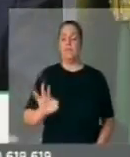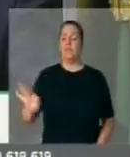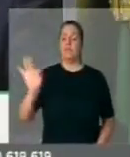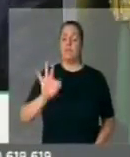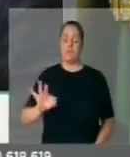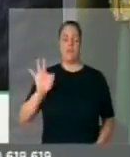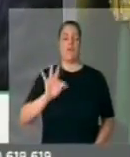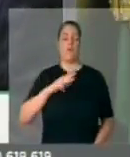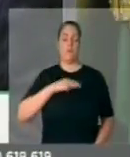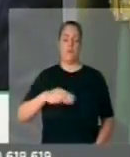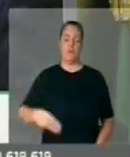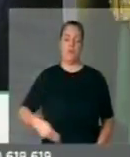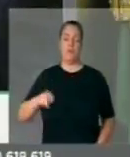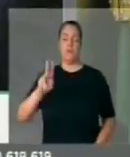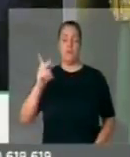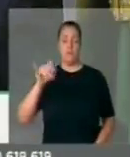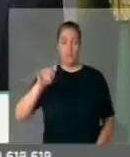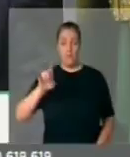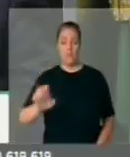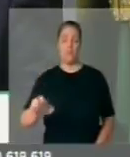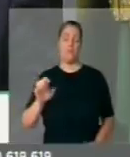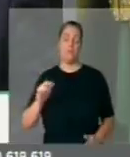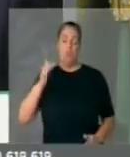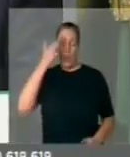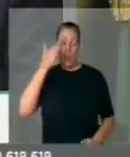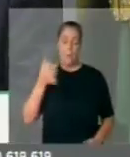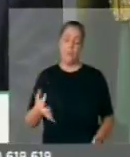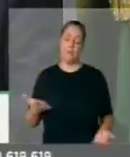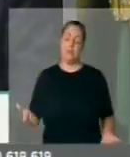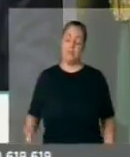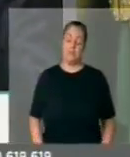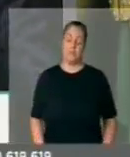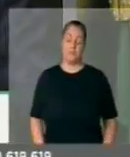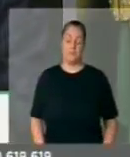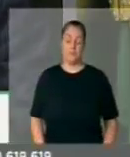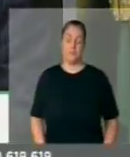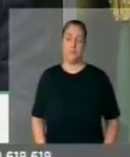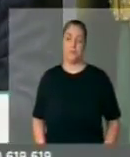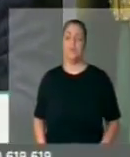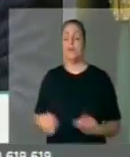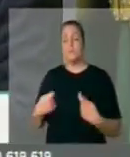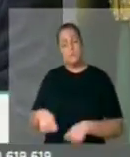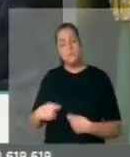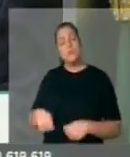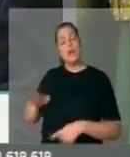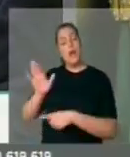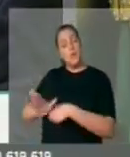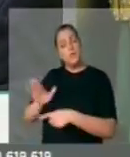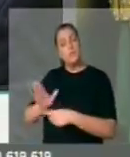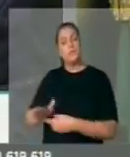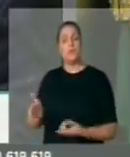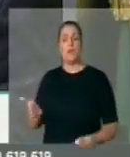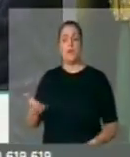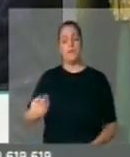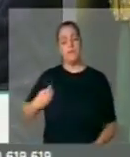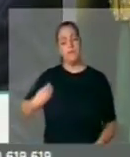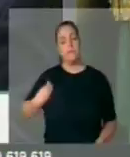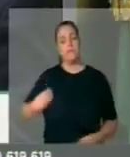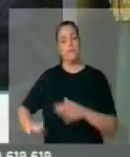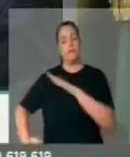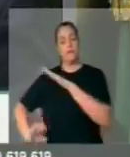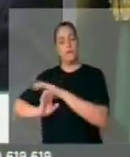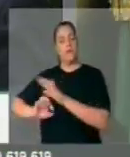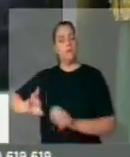do ministro Henrique Meirelles, também dar uma opção de vida para esses